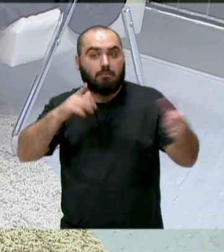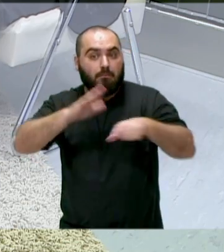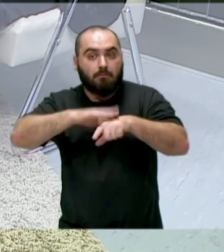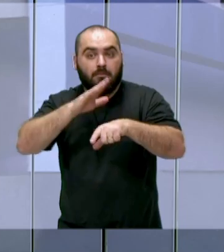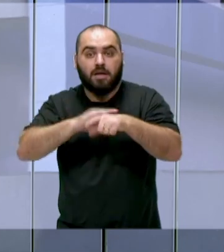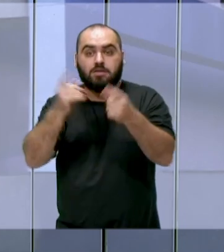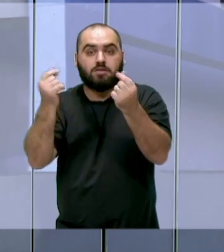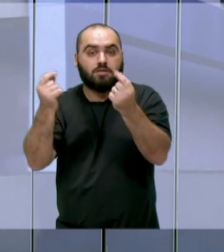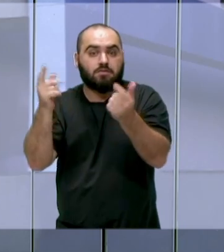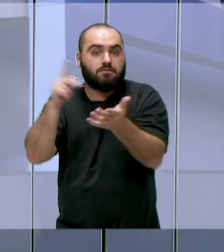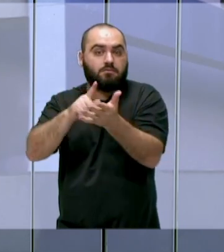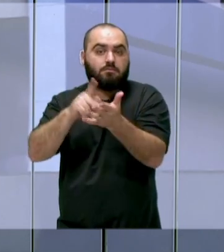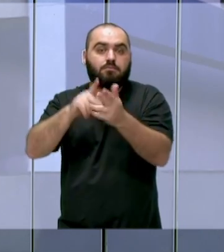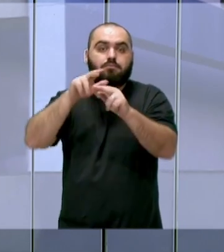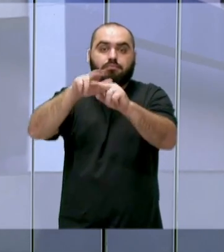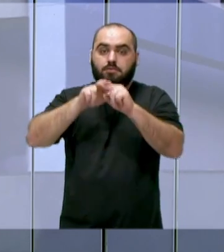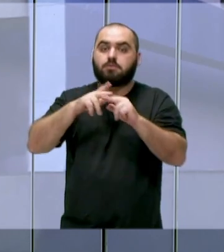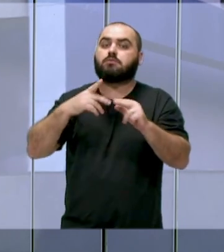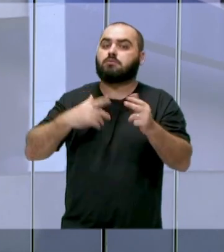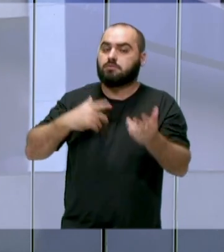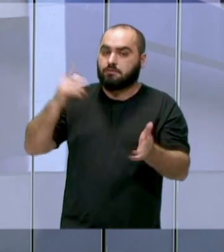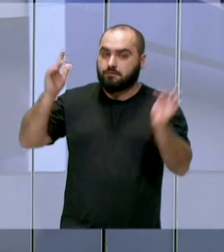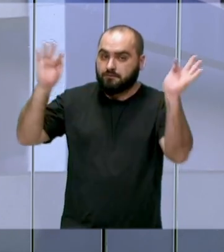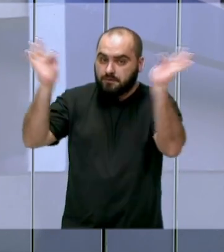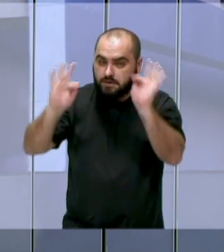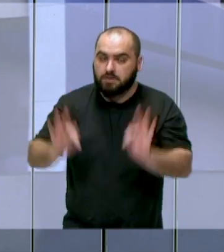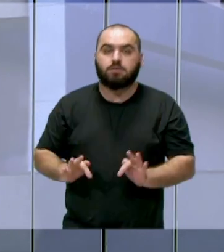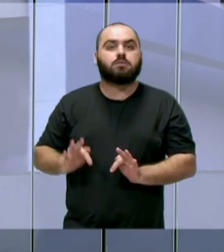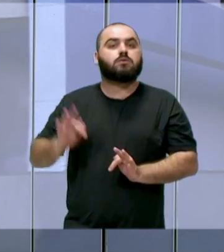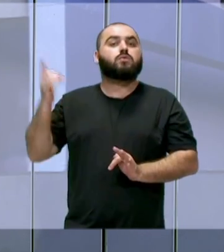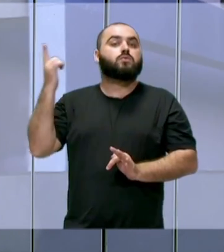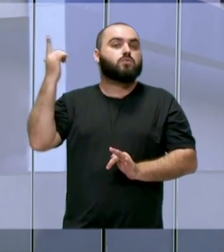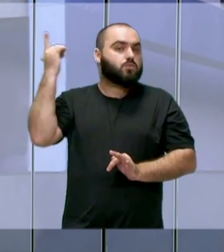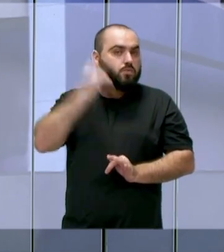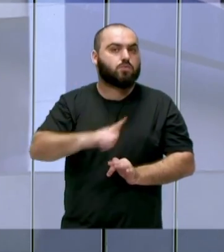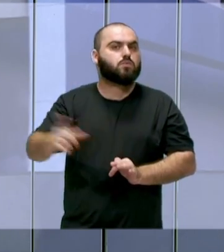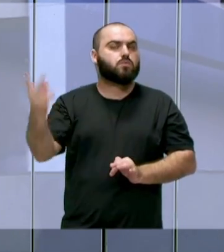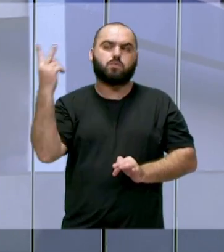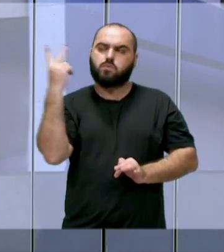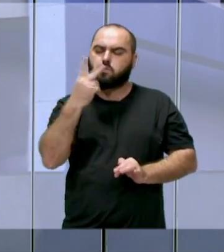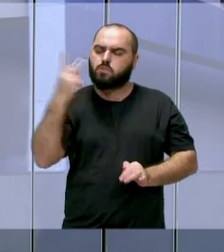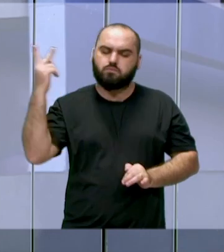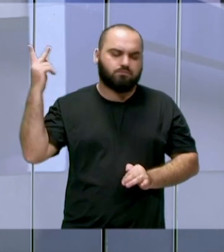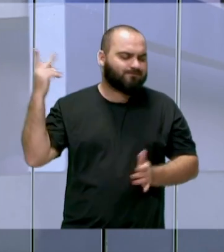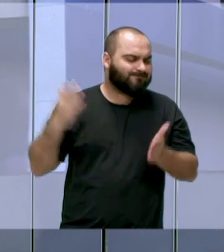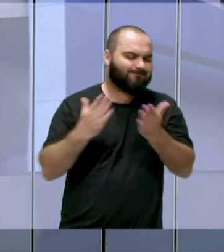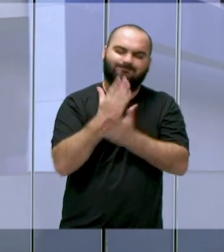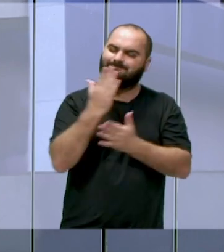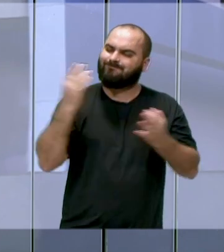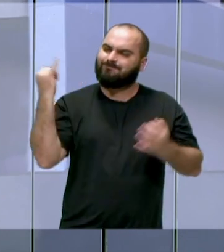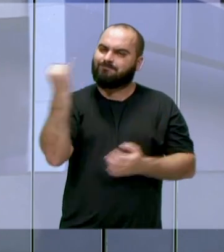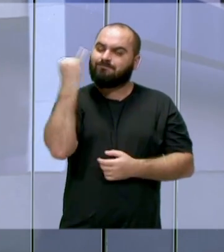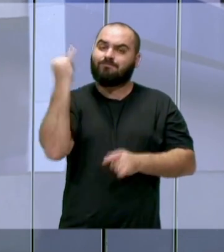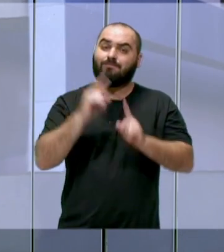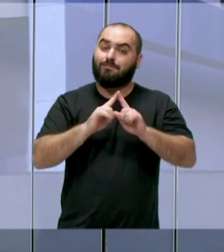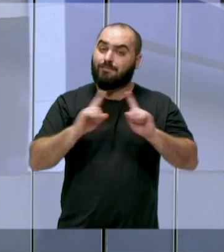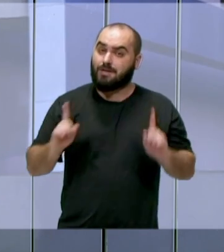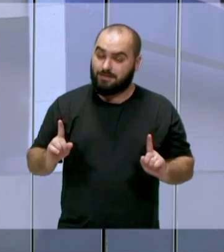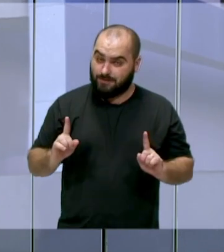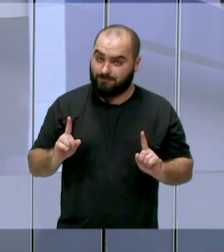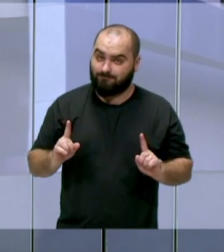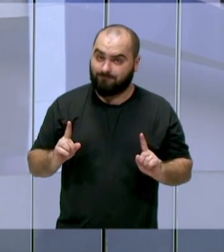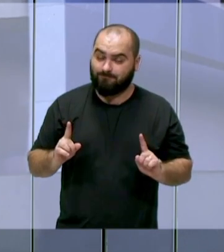Então, eu fiquei muito contente, né, que a gente conseguiu, foi dois passos muito importantes para o município. Porém, com essa,